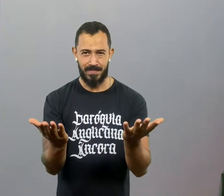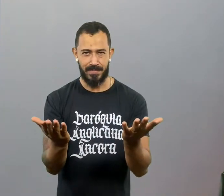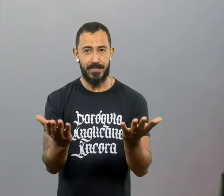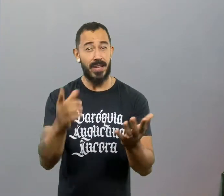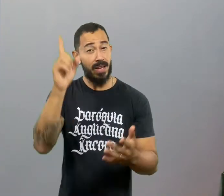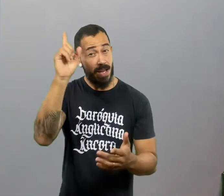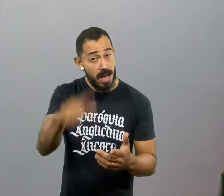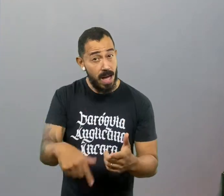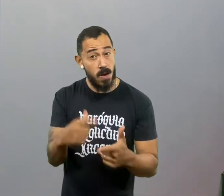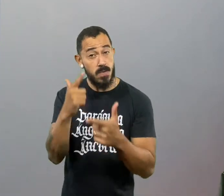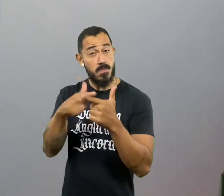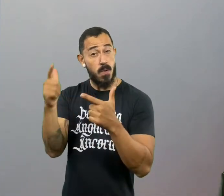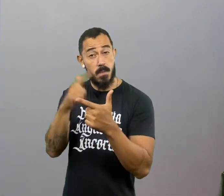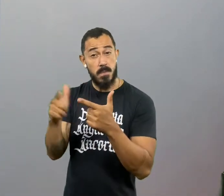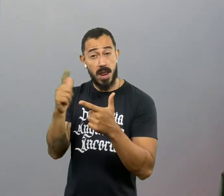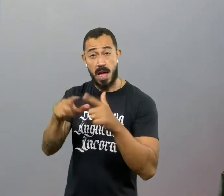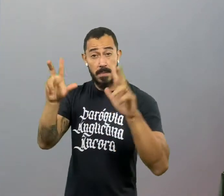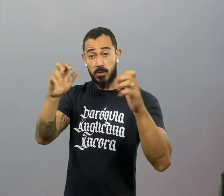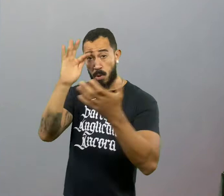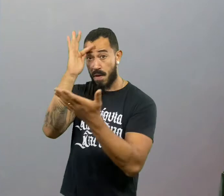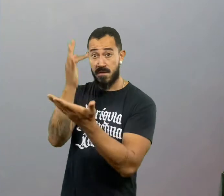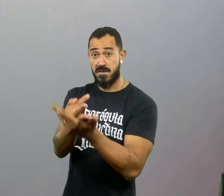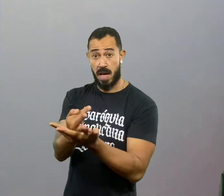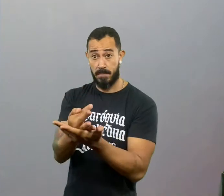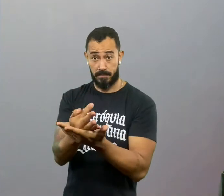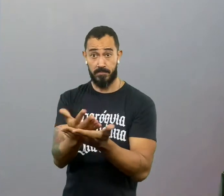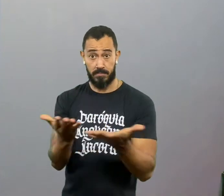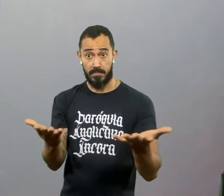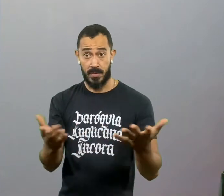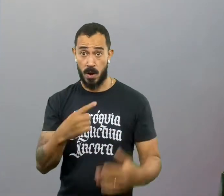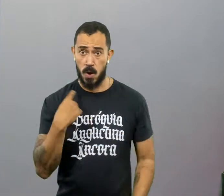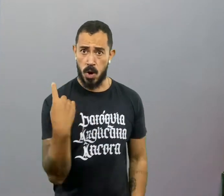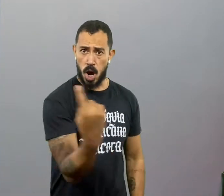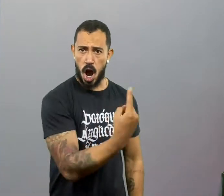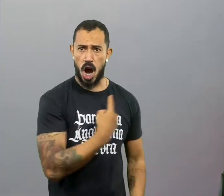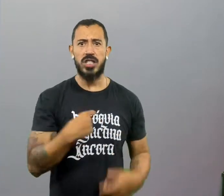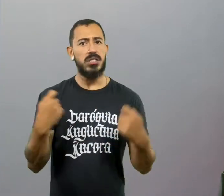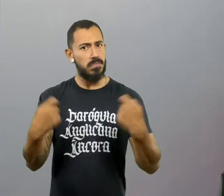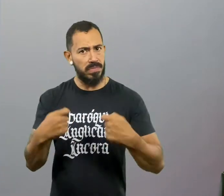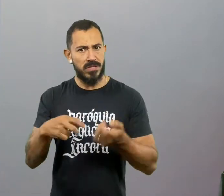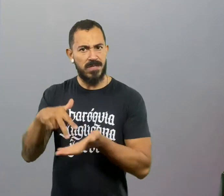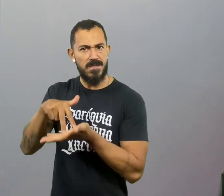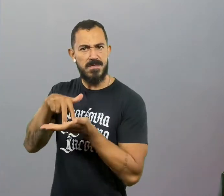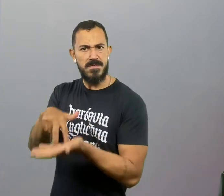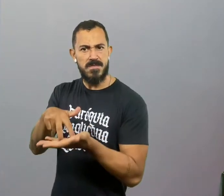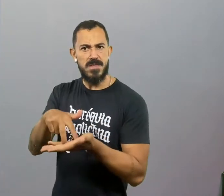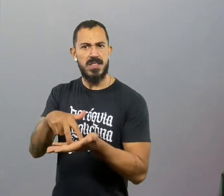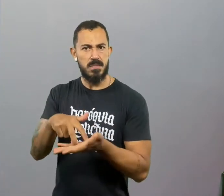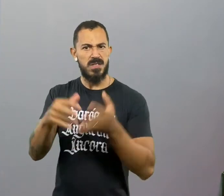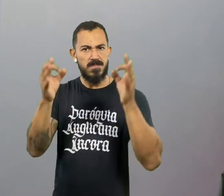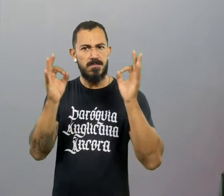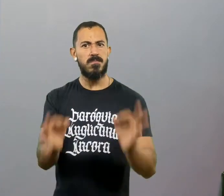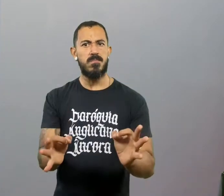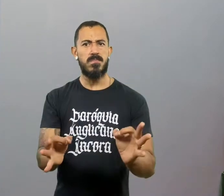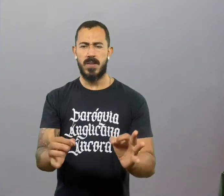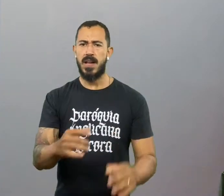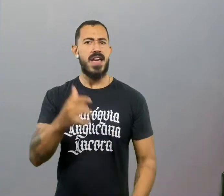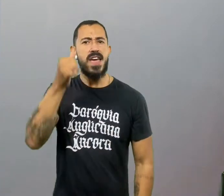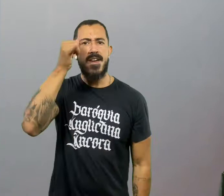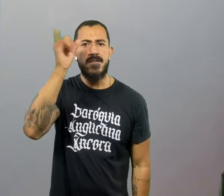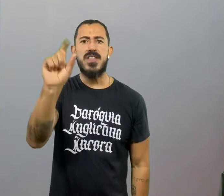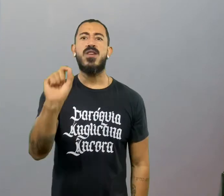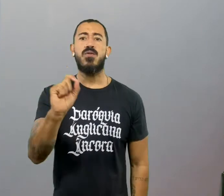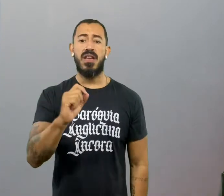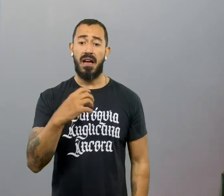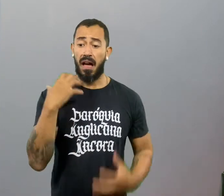E isso é um problemaço na fé cristã. Nós temos que ser prudentes. O primeiro passo da prudência é você não se guiar com